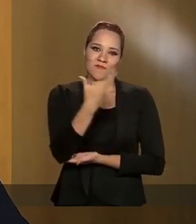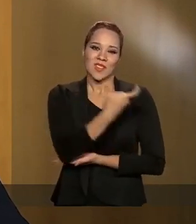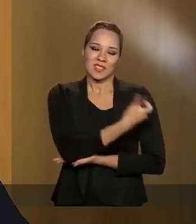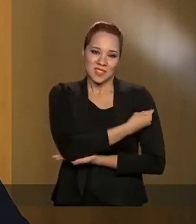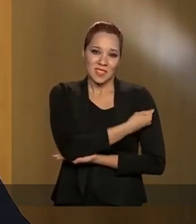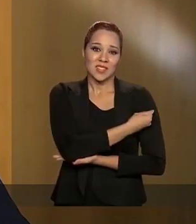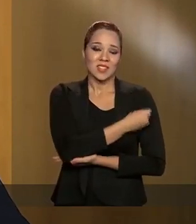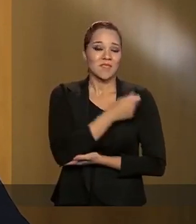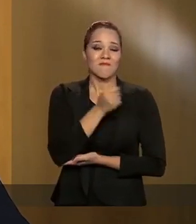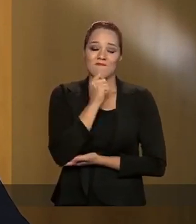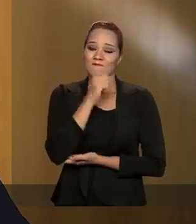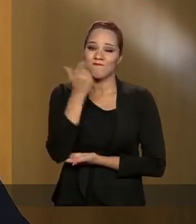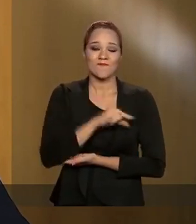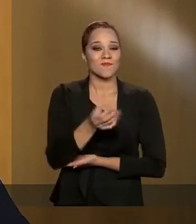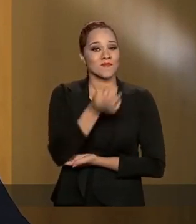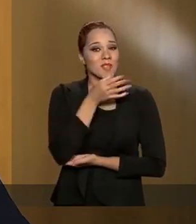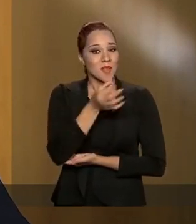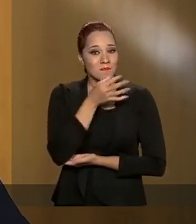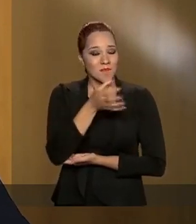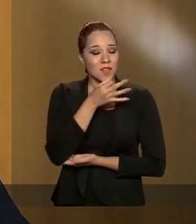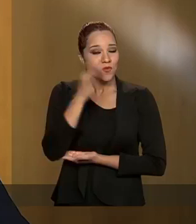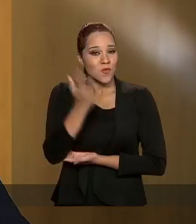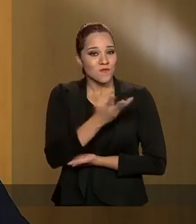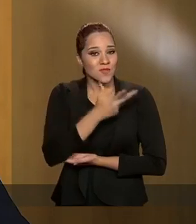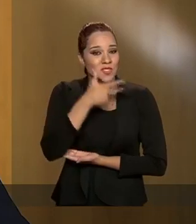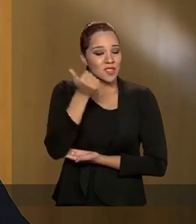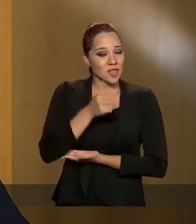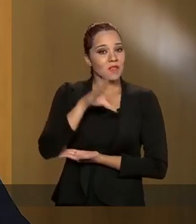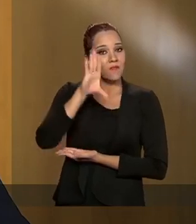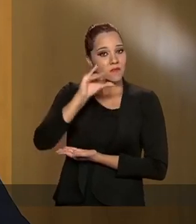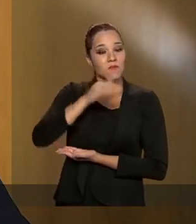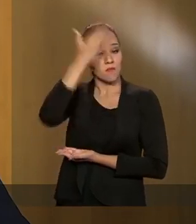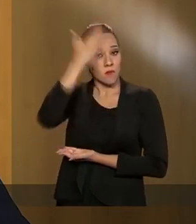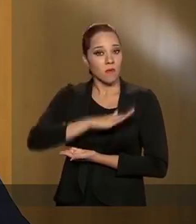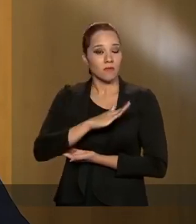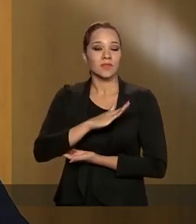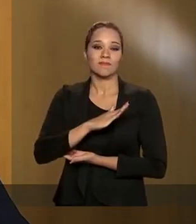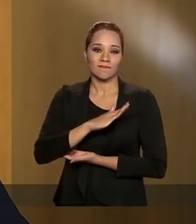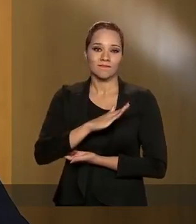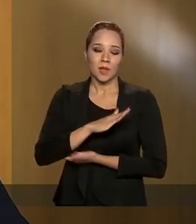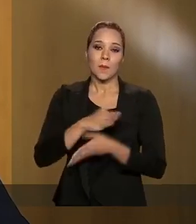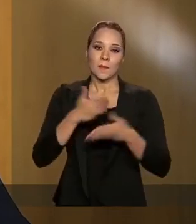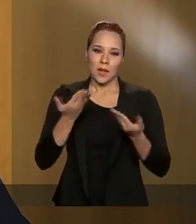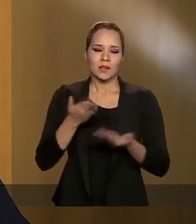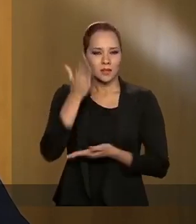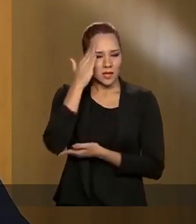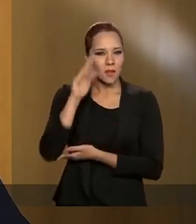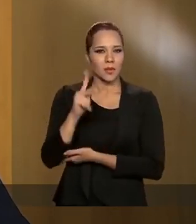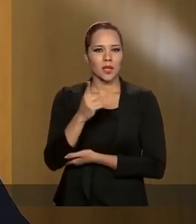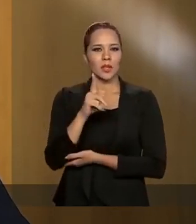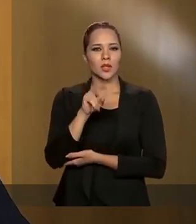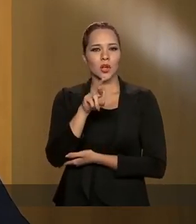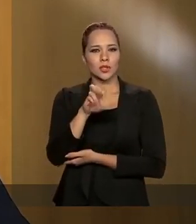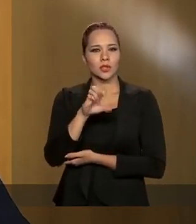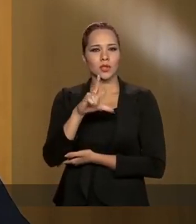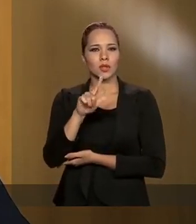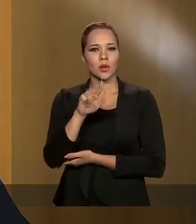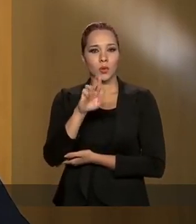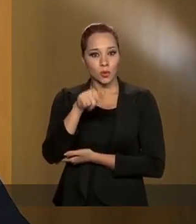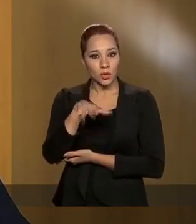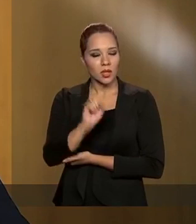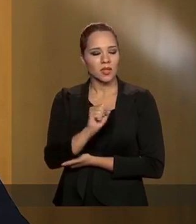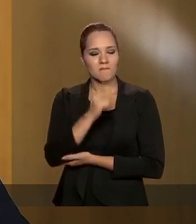contra ele ou remédio com eficiência cientificamente comprovada, apesar da hidroxicloroquina